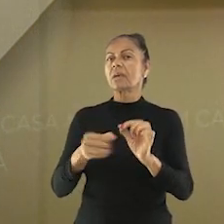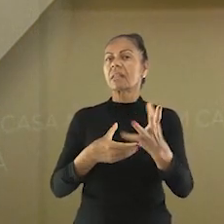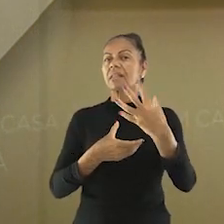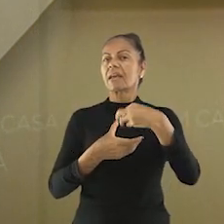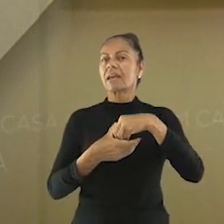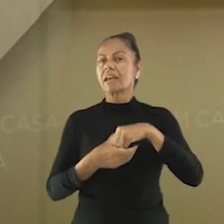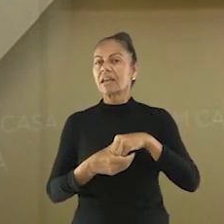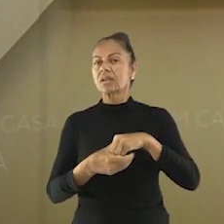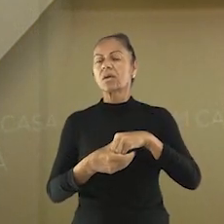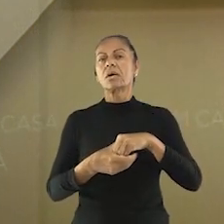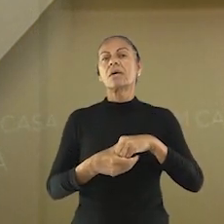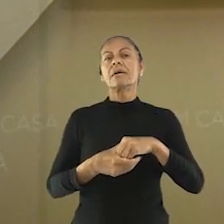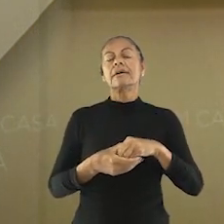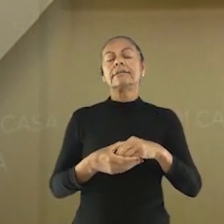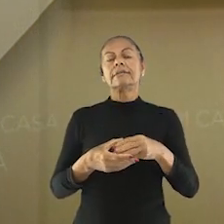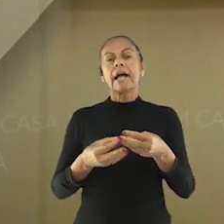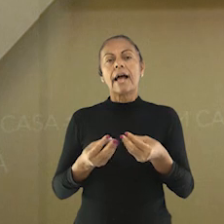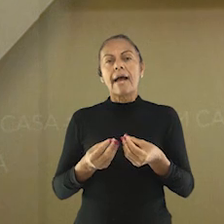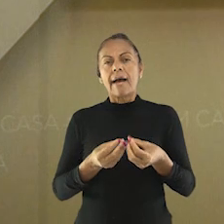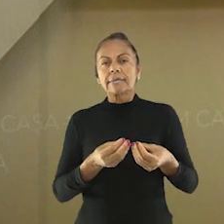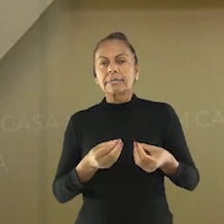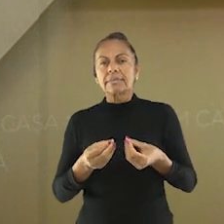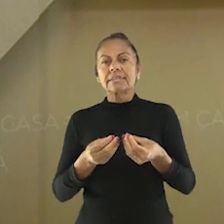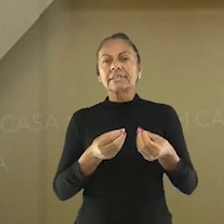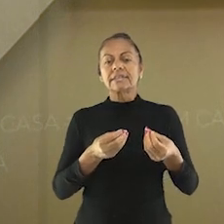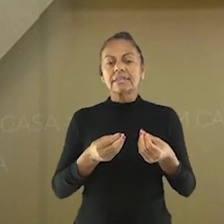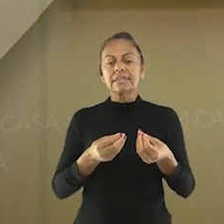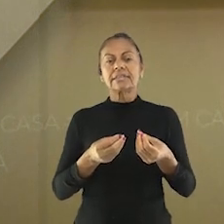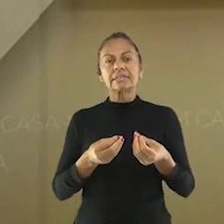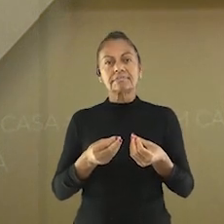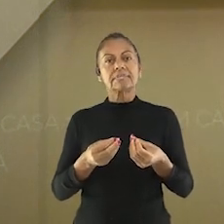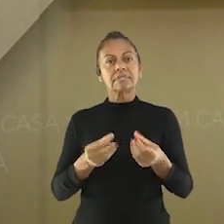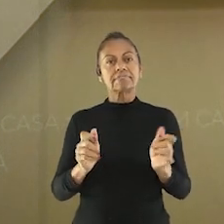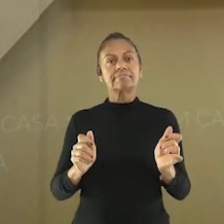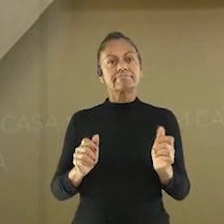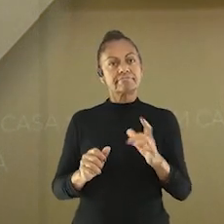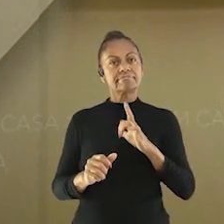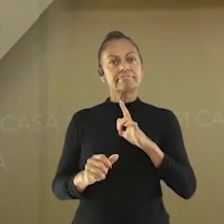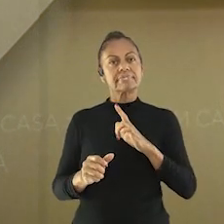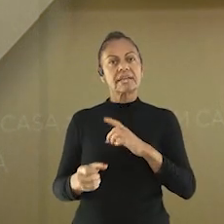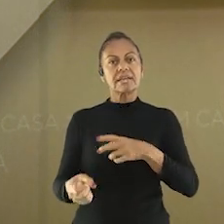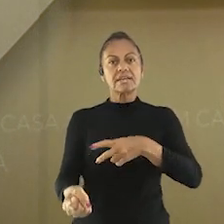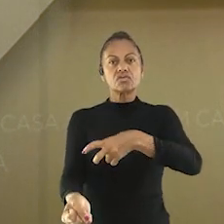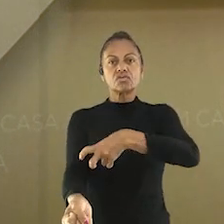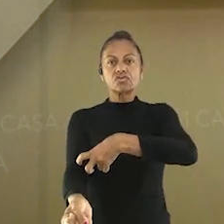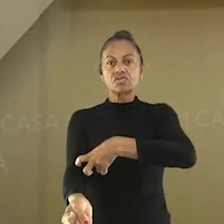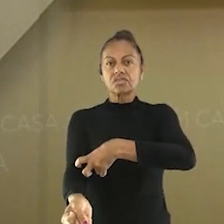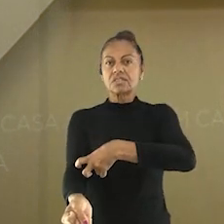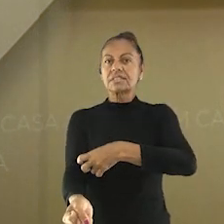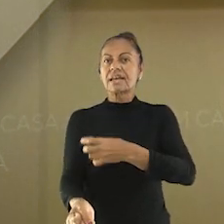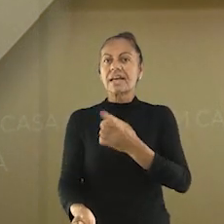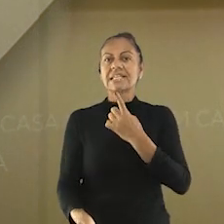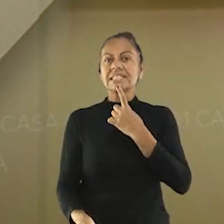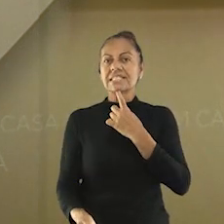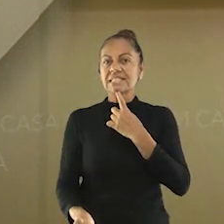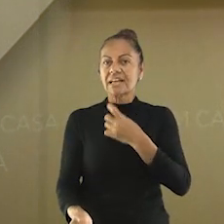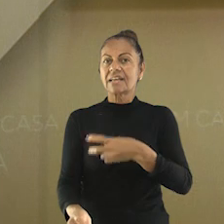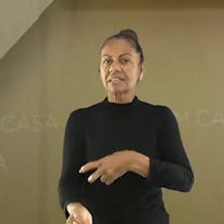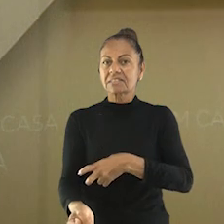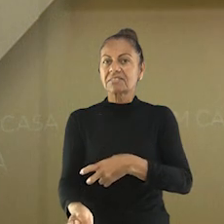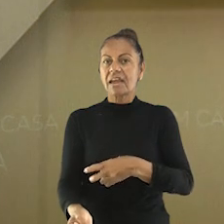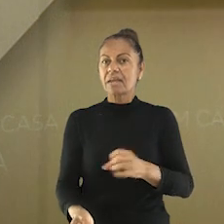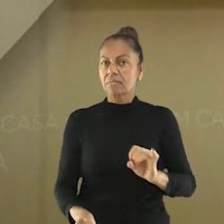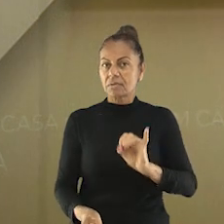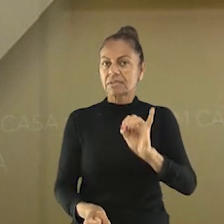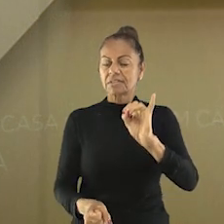intolerância. Nesse caso, o exame de sangue é muito importante. Ele pode auxiliar bastante nesse sentido também. Outra parte importante da